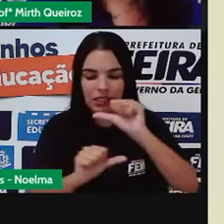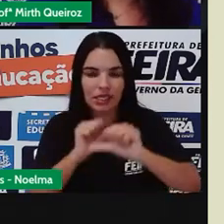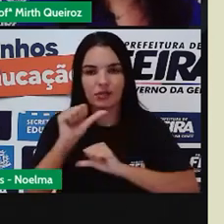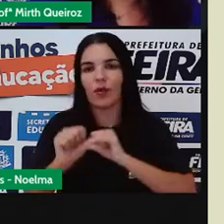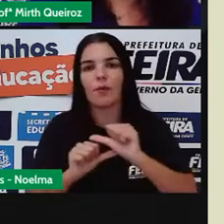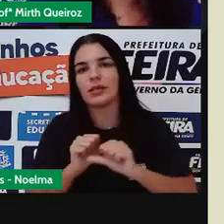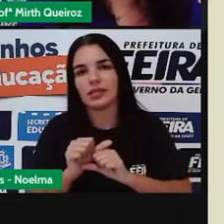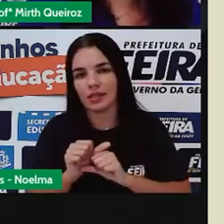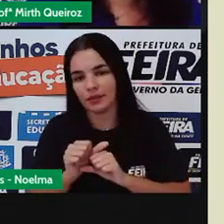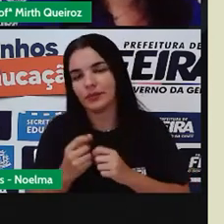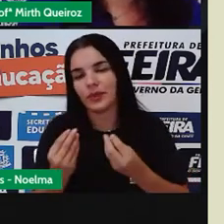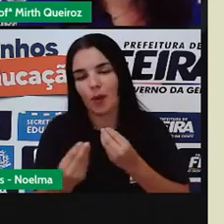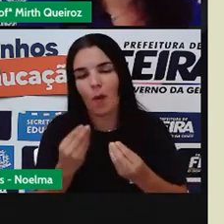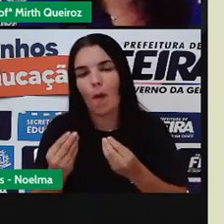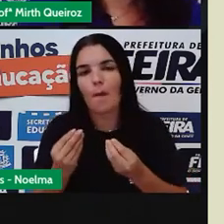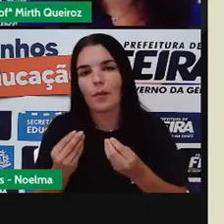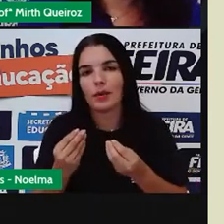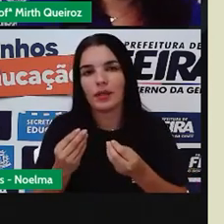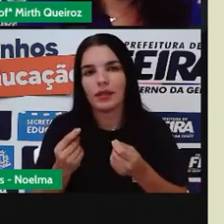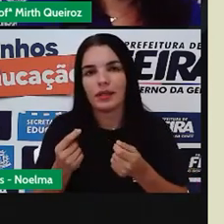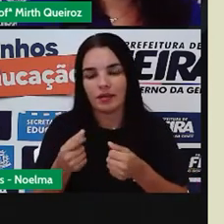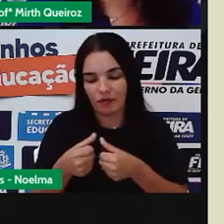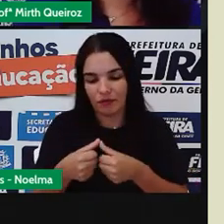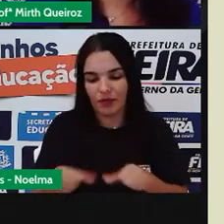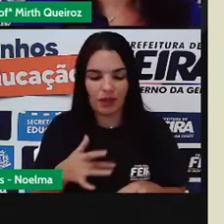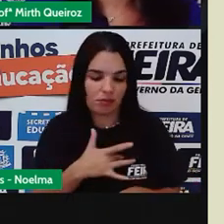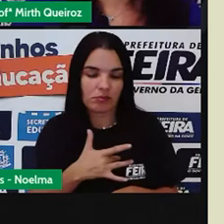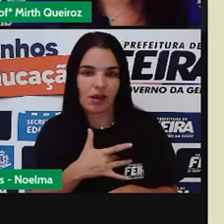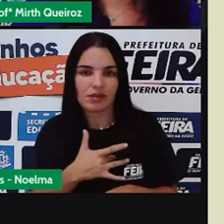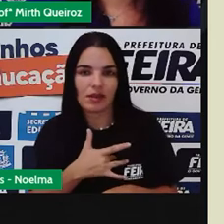de funcionamento dessas estruturas.